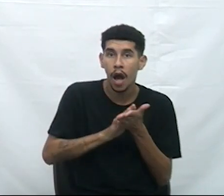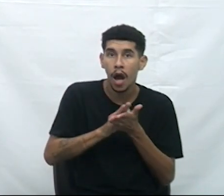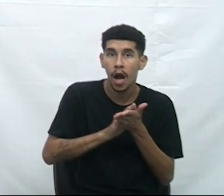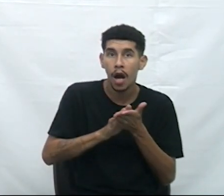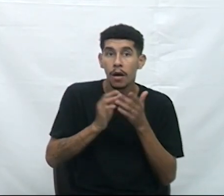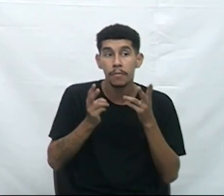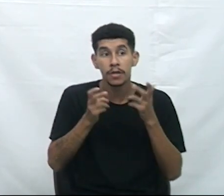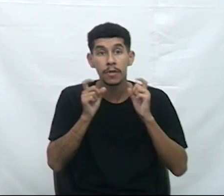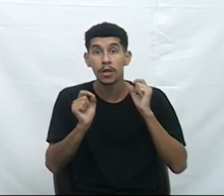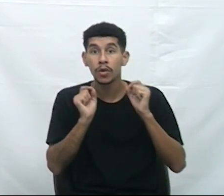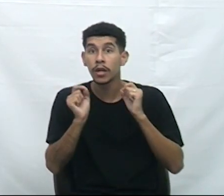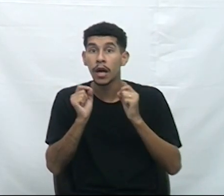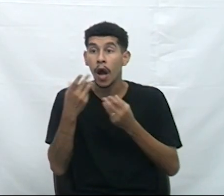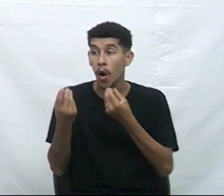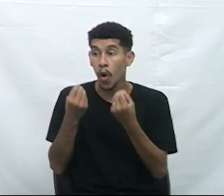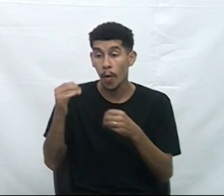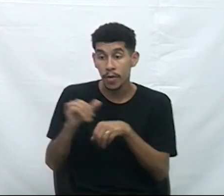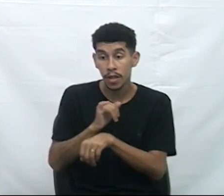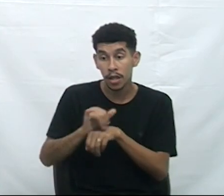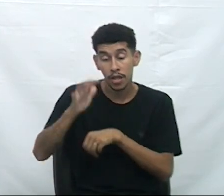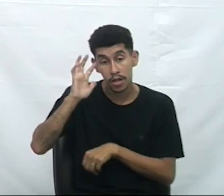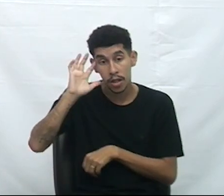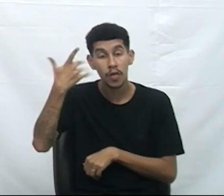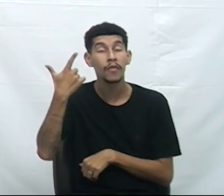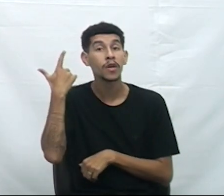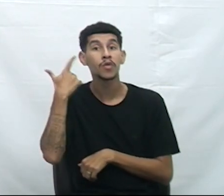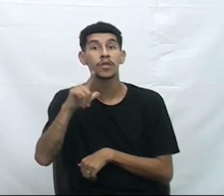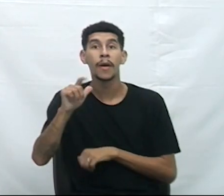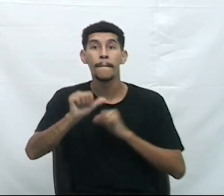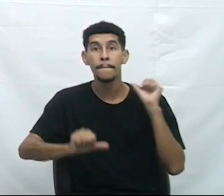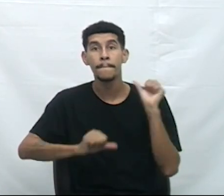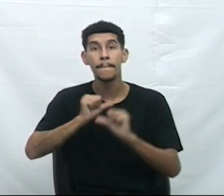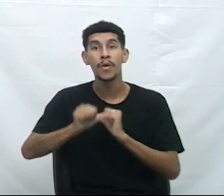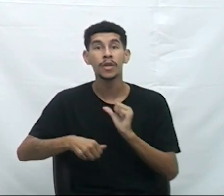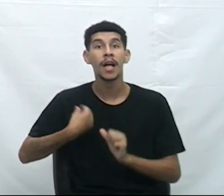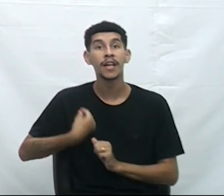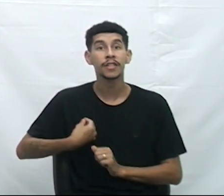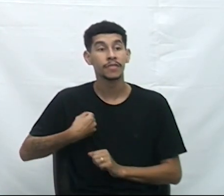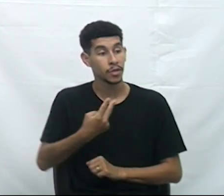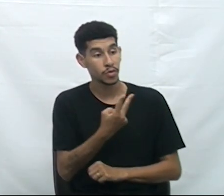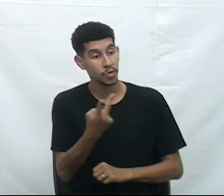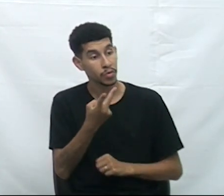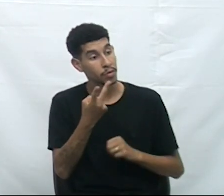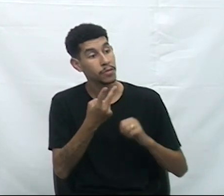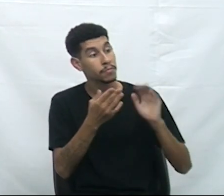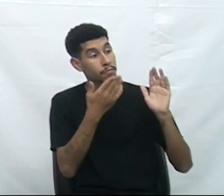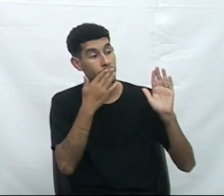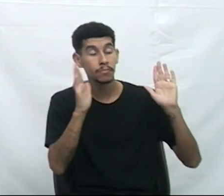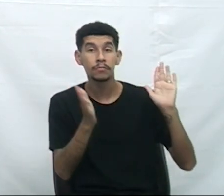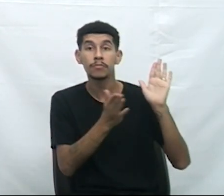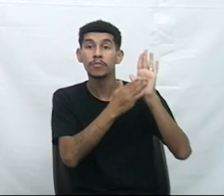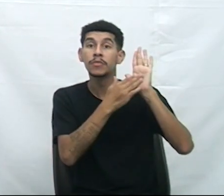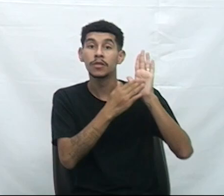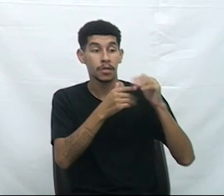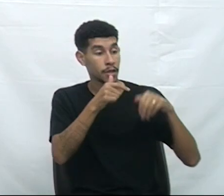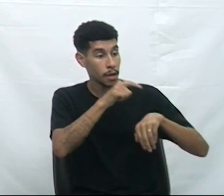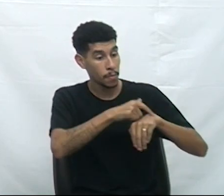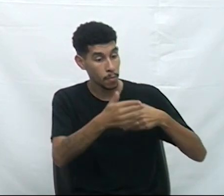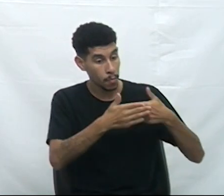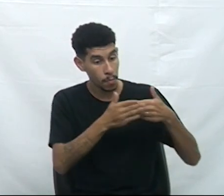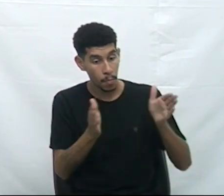viram ali uma luz para sair do alcoolismo e prometeram um ao outro, a partir daquele momento,